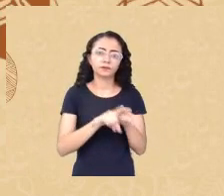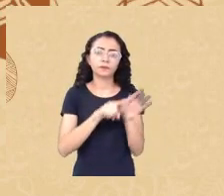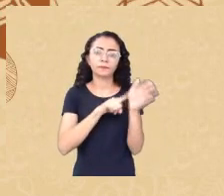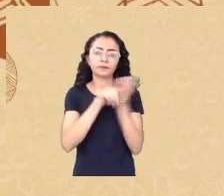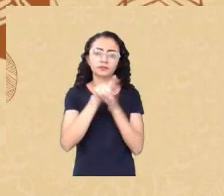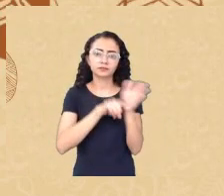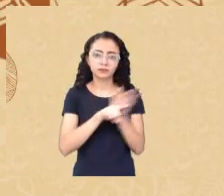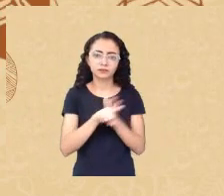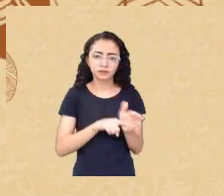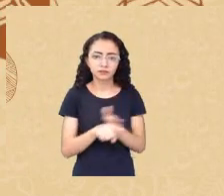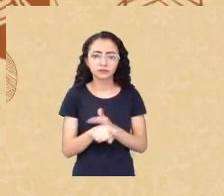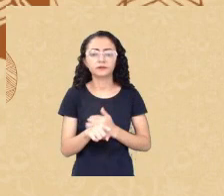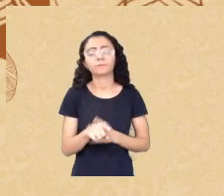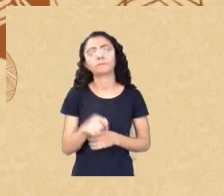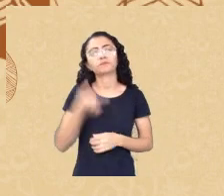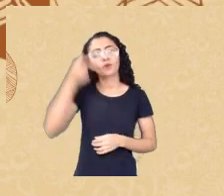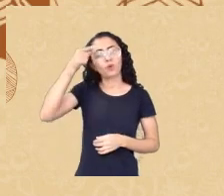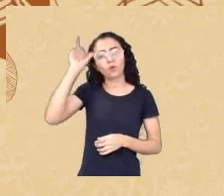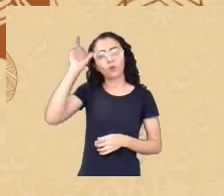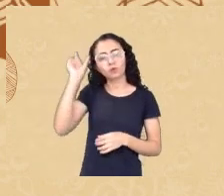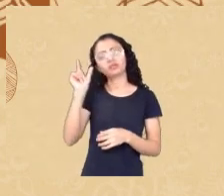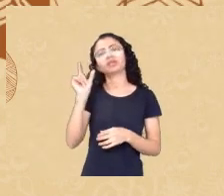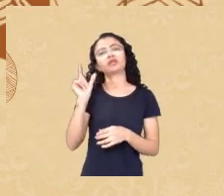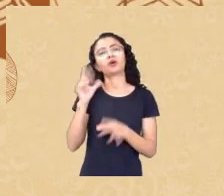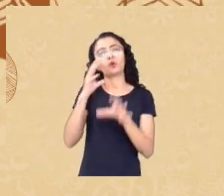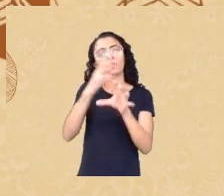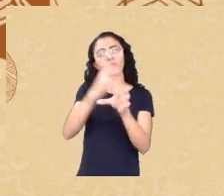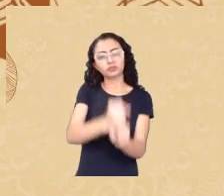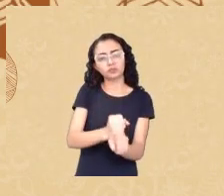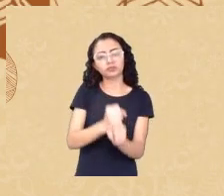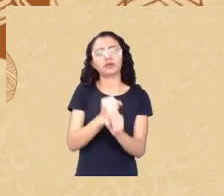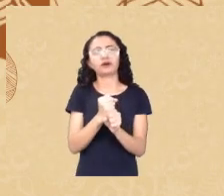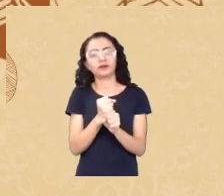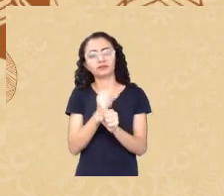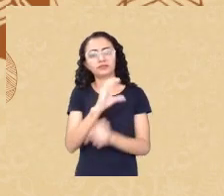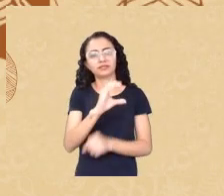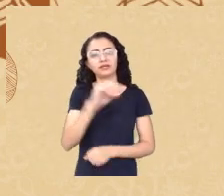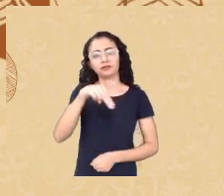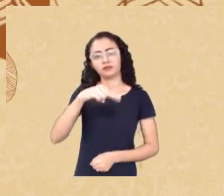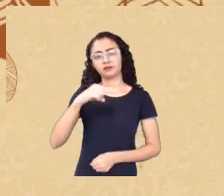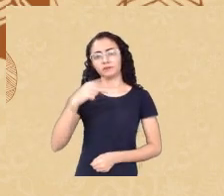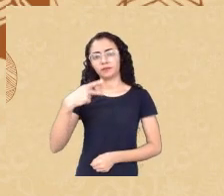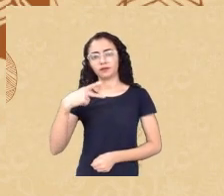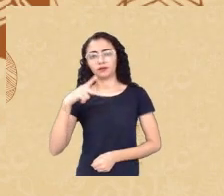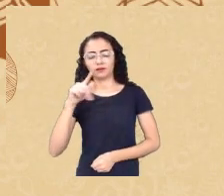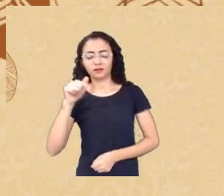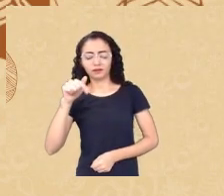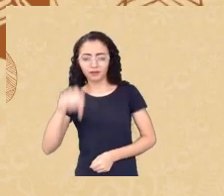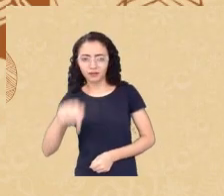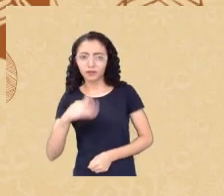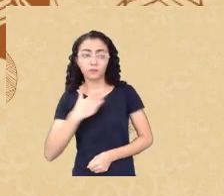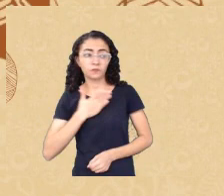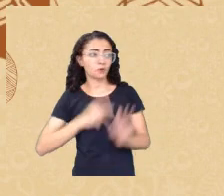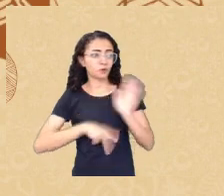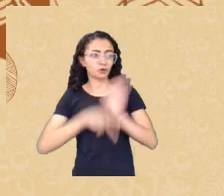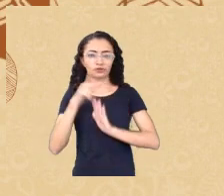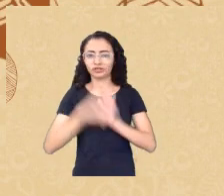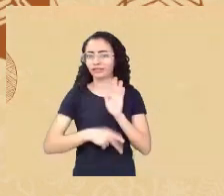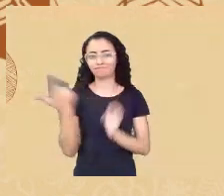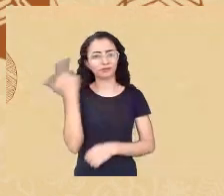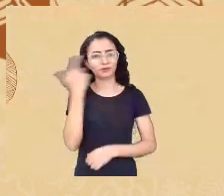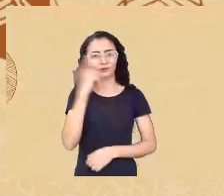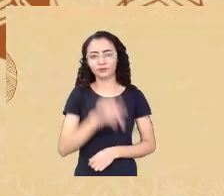CNPK então meu projeto não foi contemplado a gente testa editais a gente tenta viabilizar